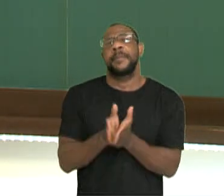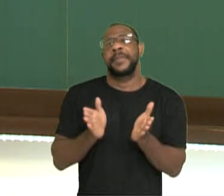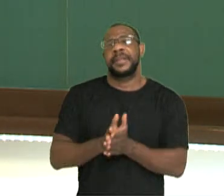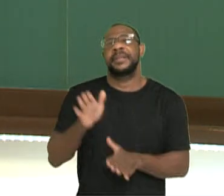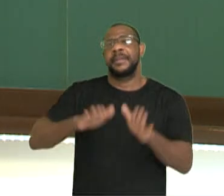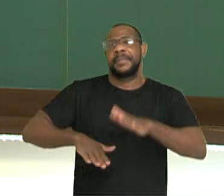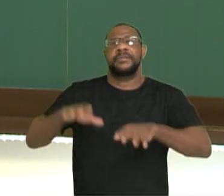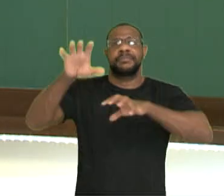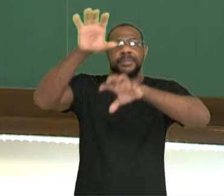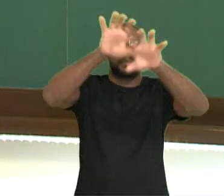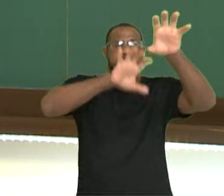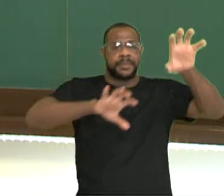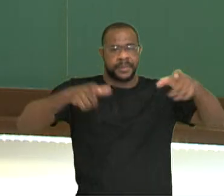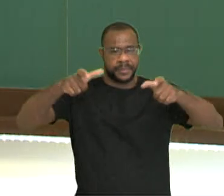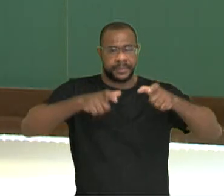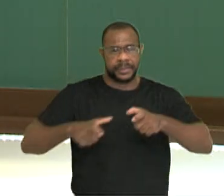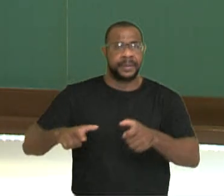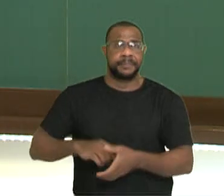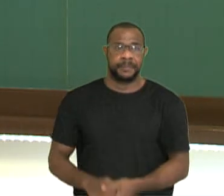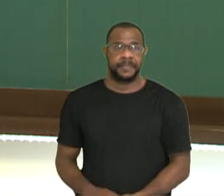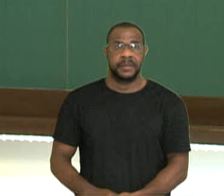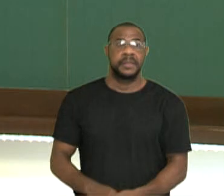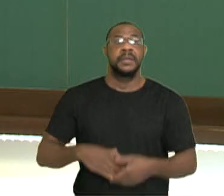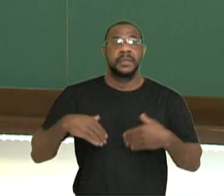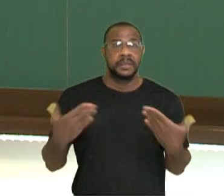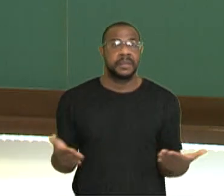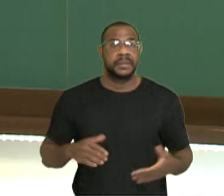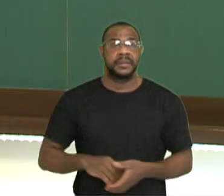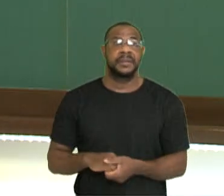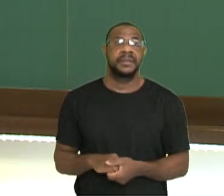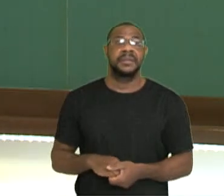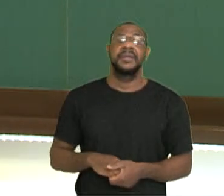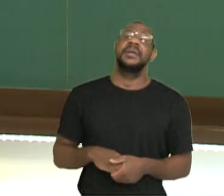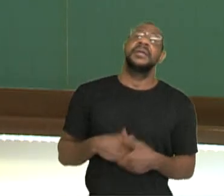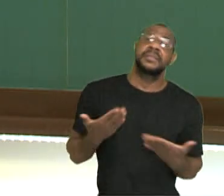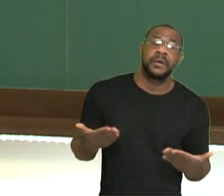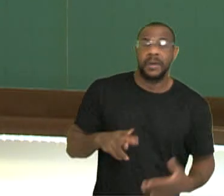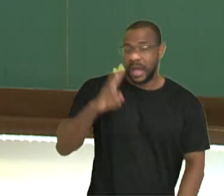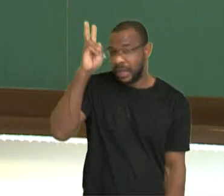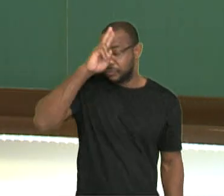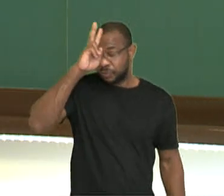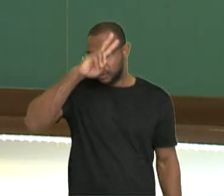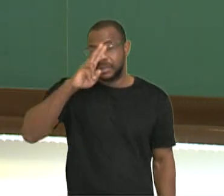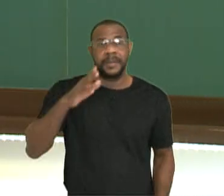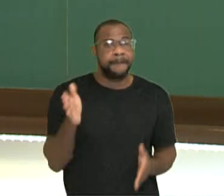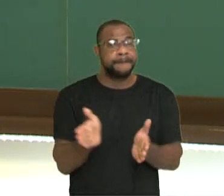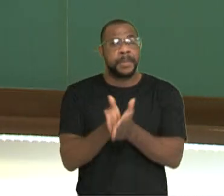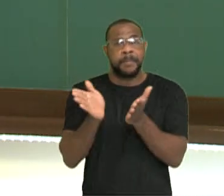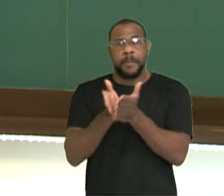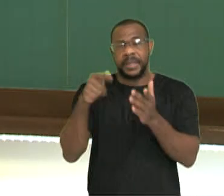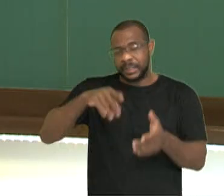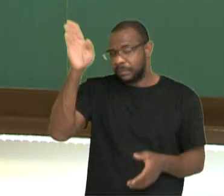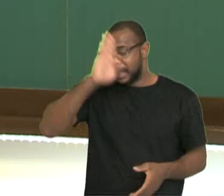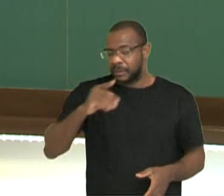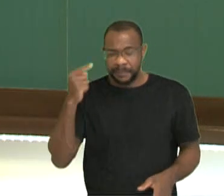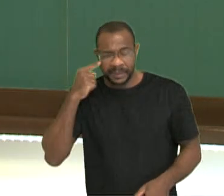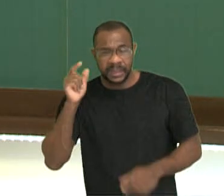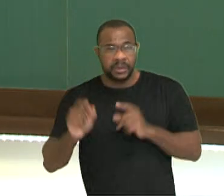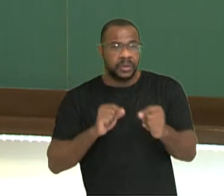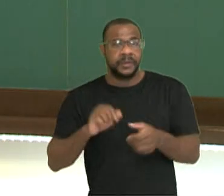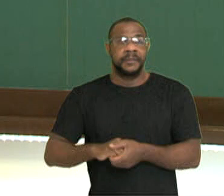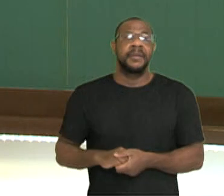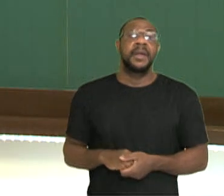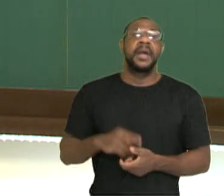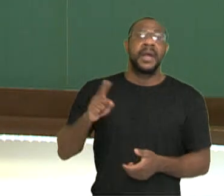são fatores bem importantes de serem analisados. E aí, historicamente, pensando na questão da pobreza no Brasil ali, é marcada pelo